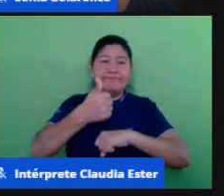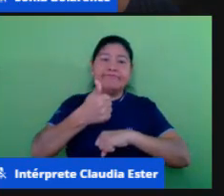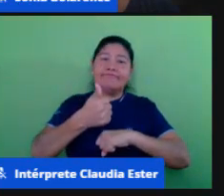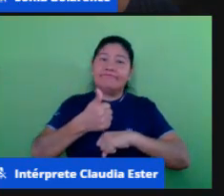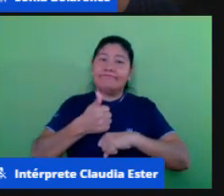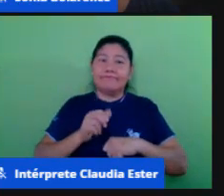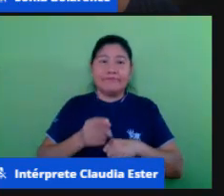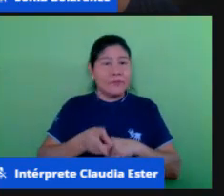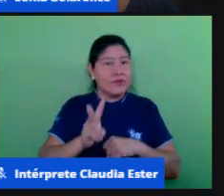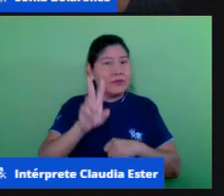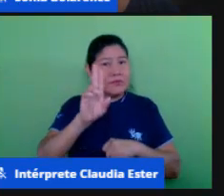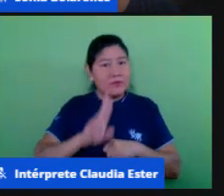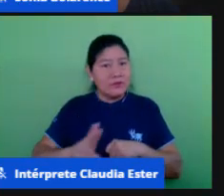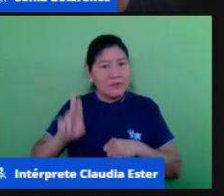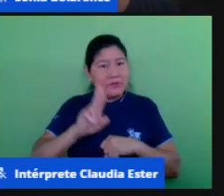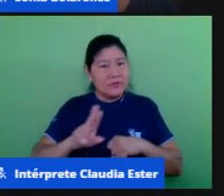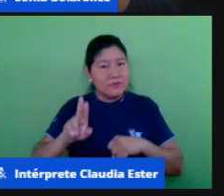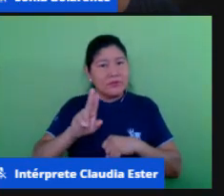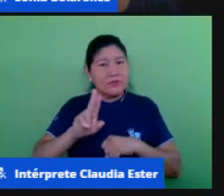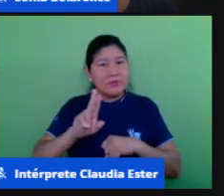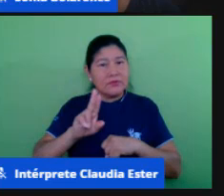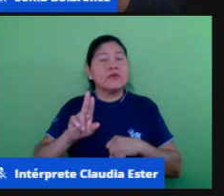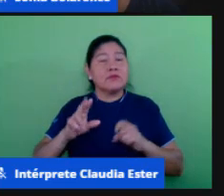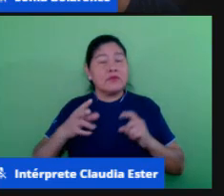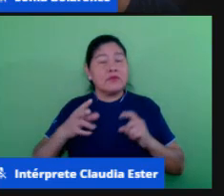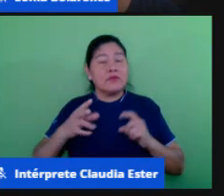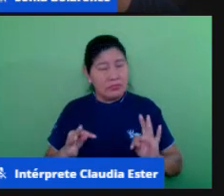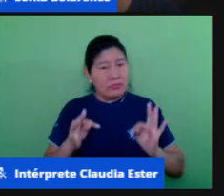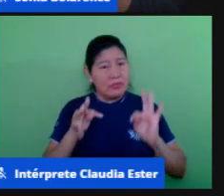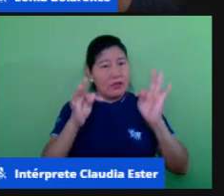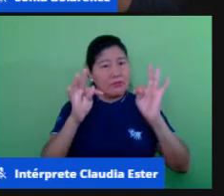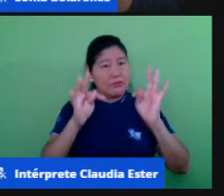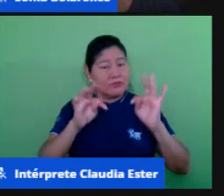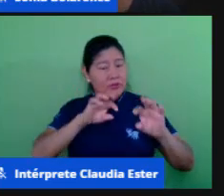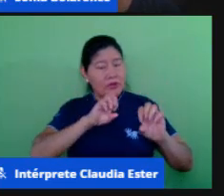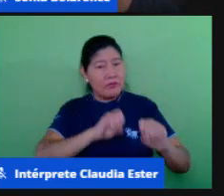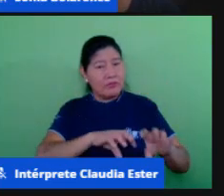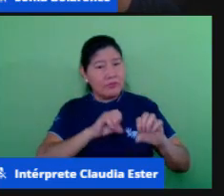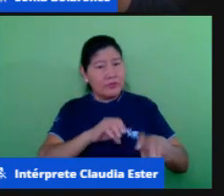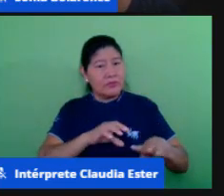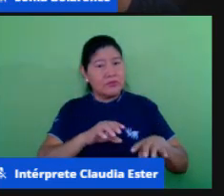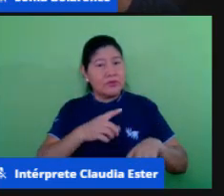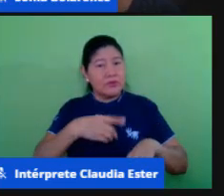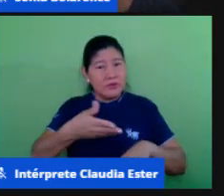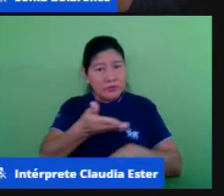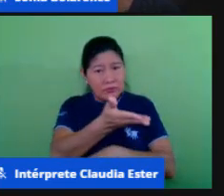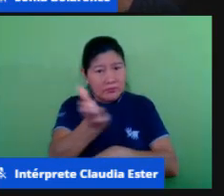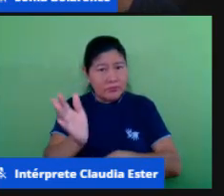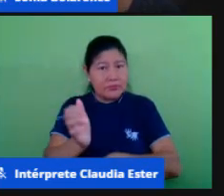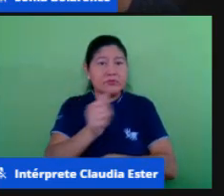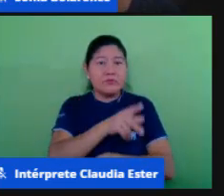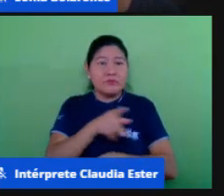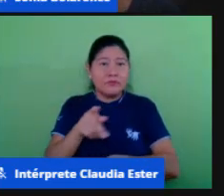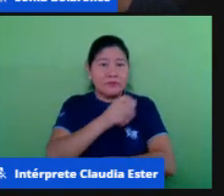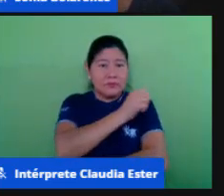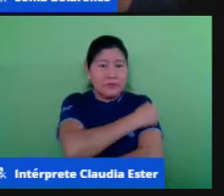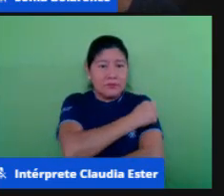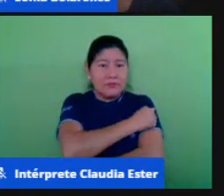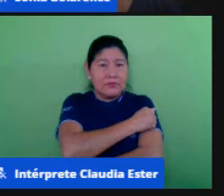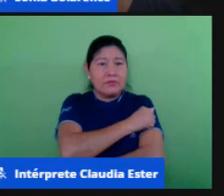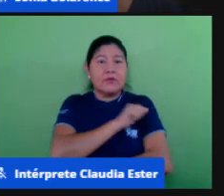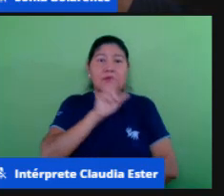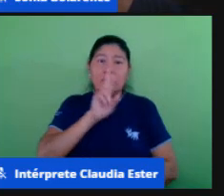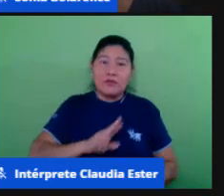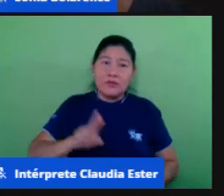uso hoje no ensino remoto na REN os professores do quarto ano em especial de tecnologia da